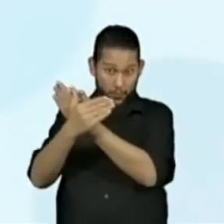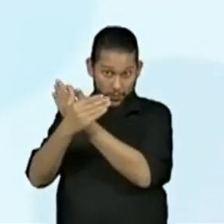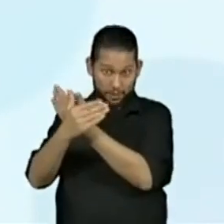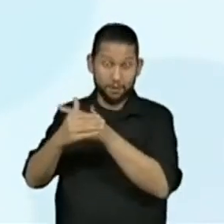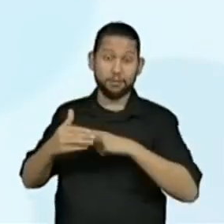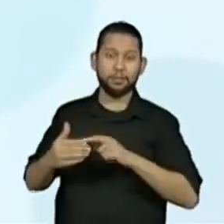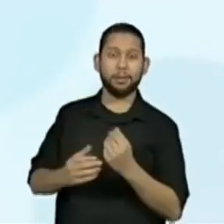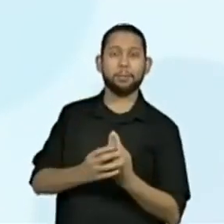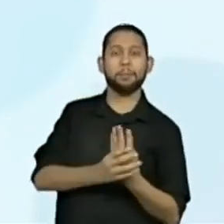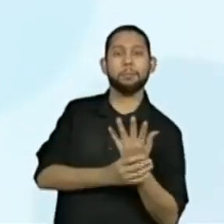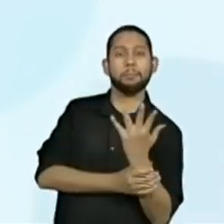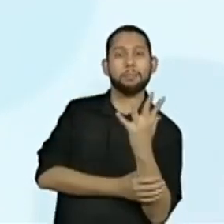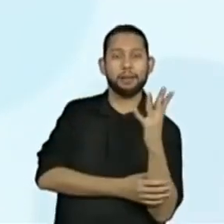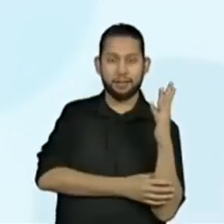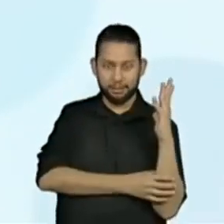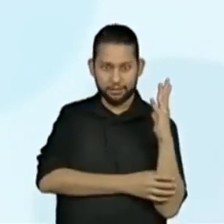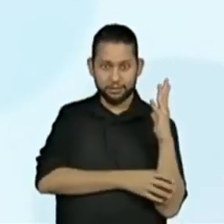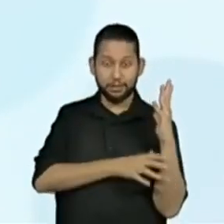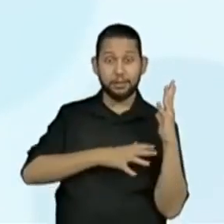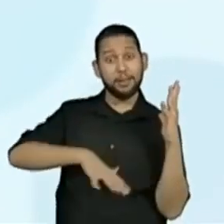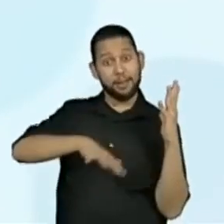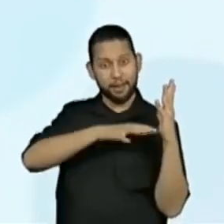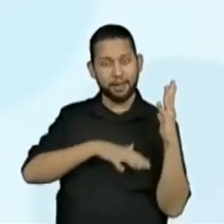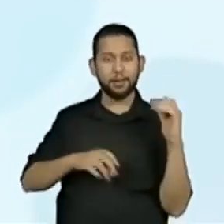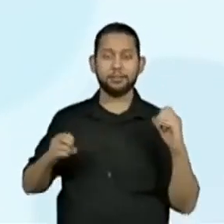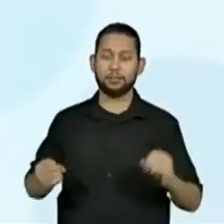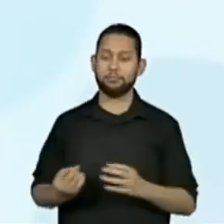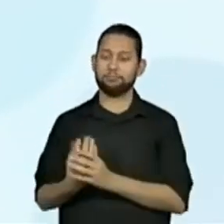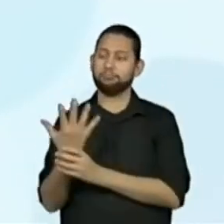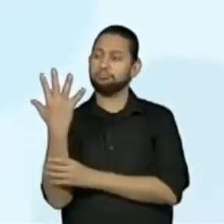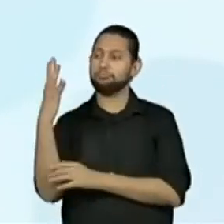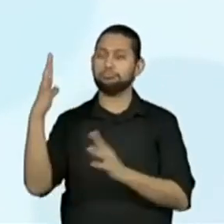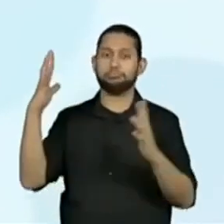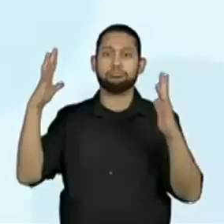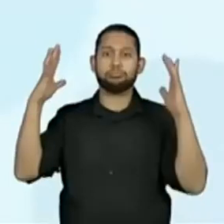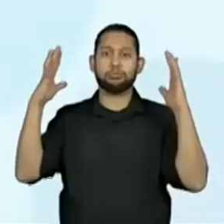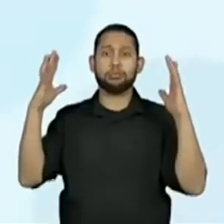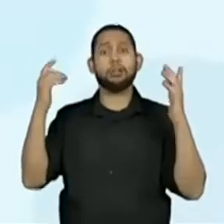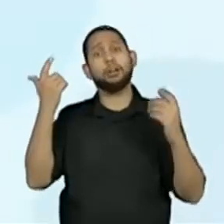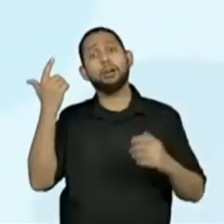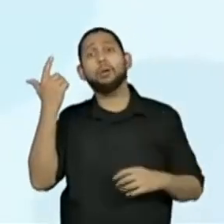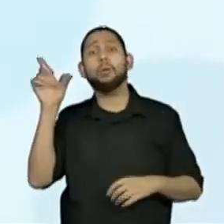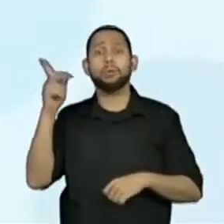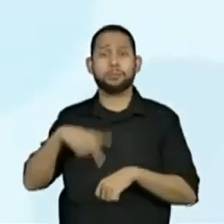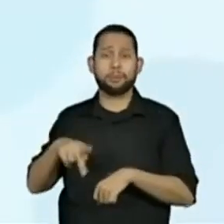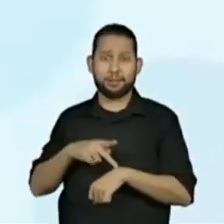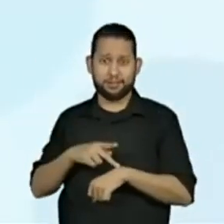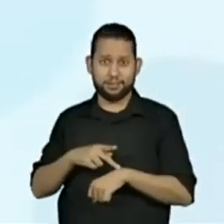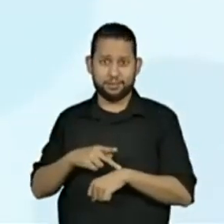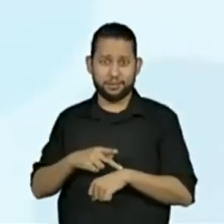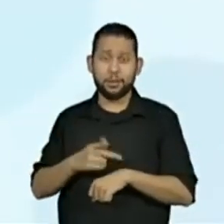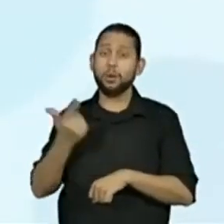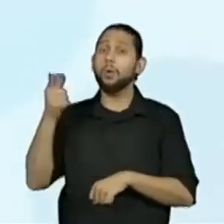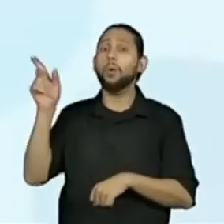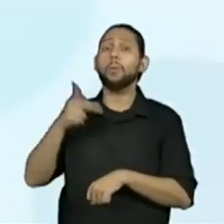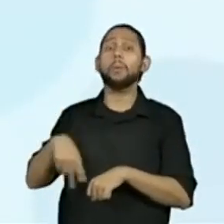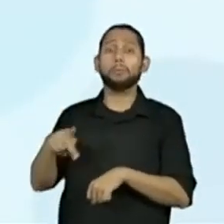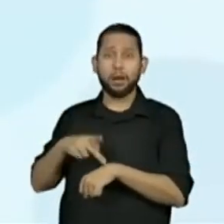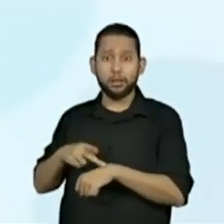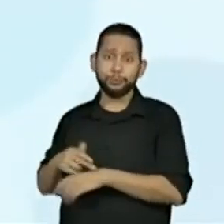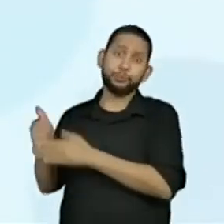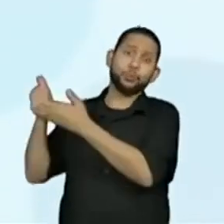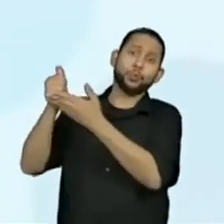presentes nas ruas usadas para arborizar é estrangeira, ou seja, foi trazida de outras